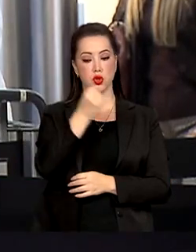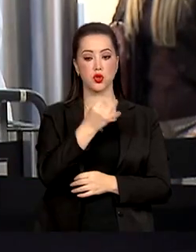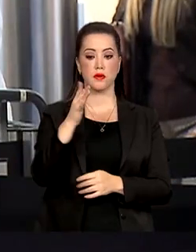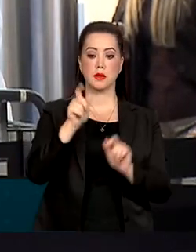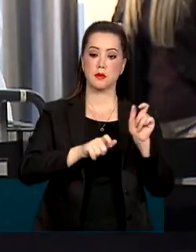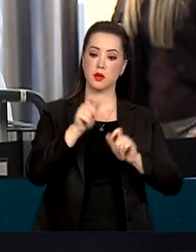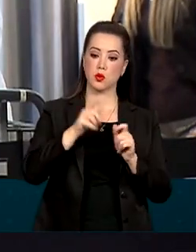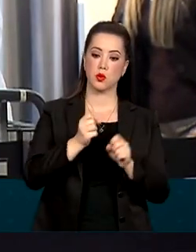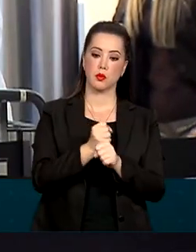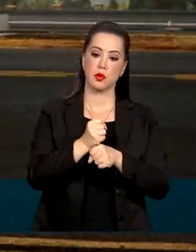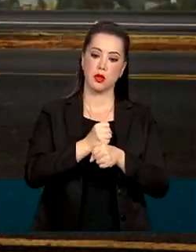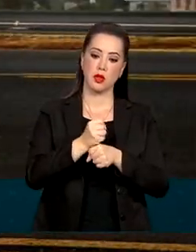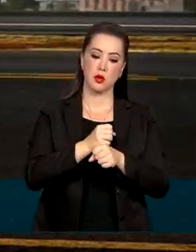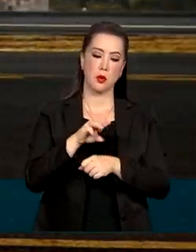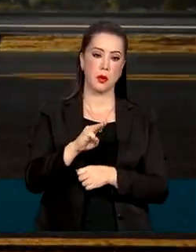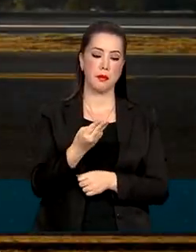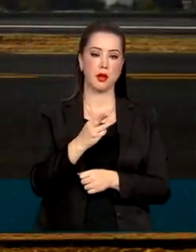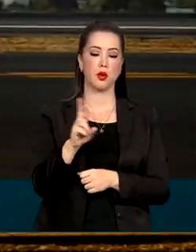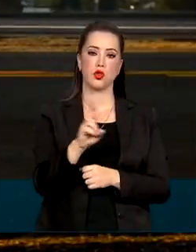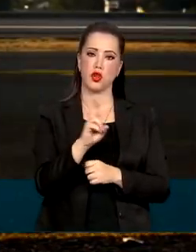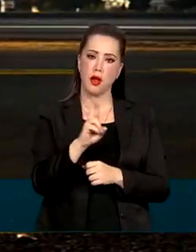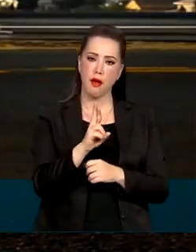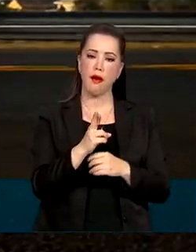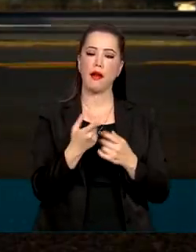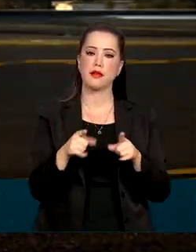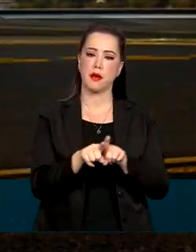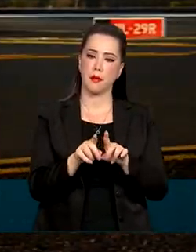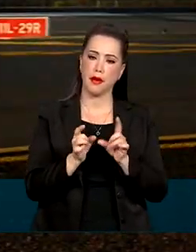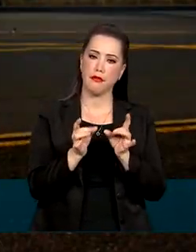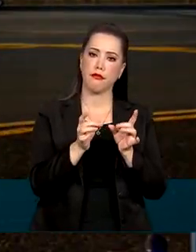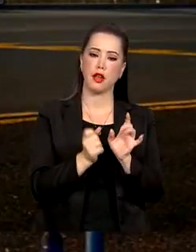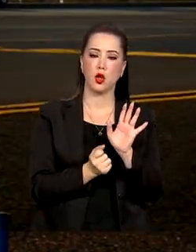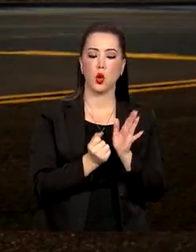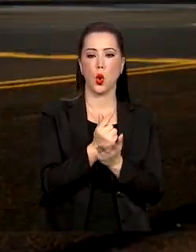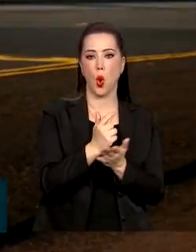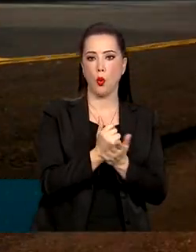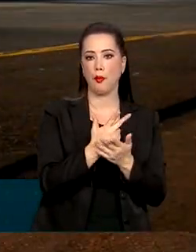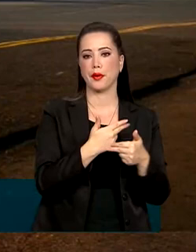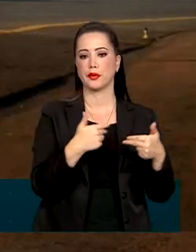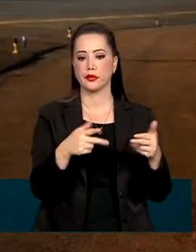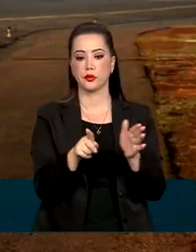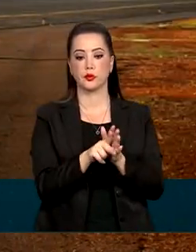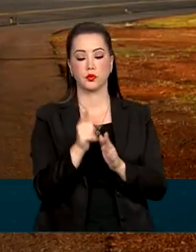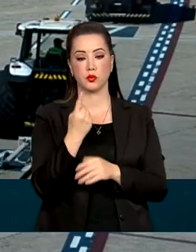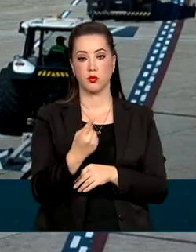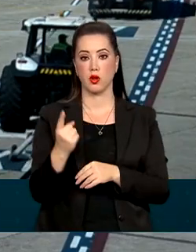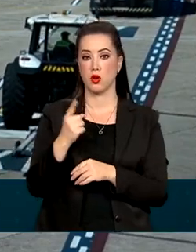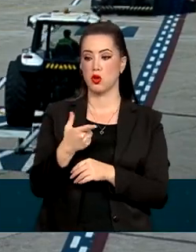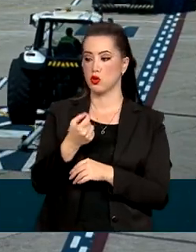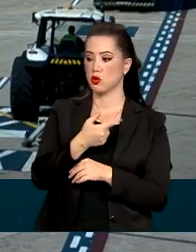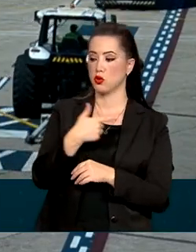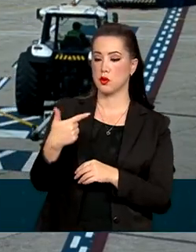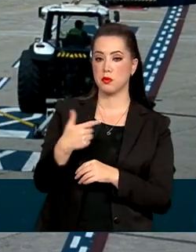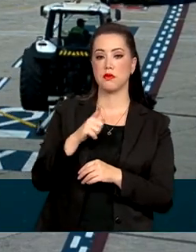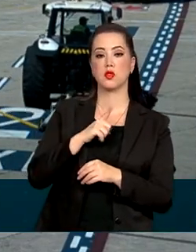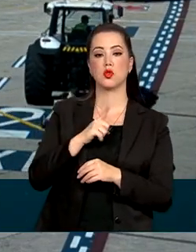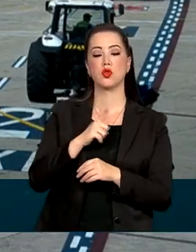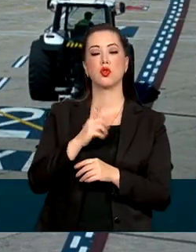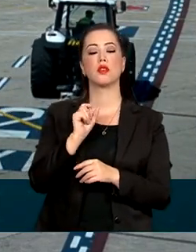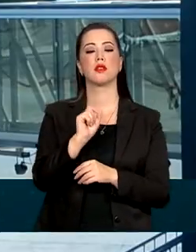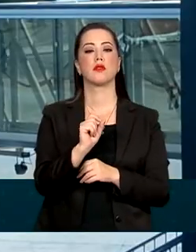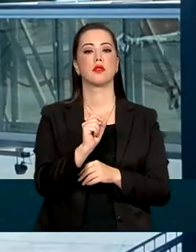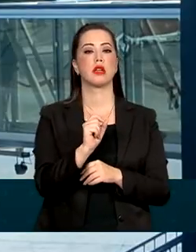de reais em negócios. Em 2022, a Agência Nacional de Aviação Civil, ANAC, promoveu a sétima